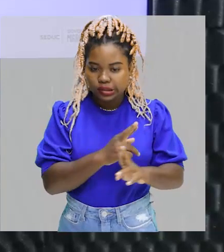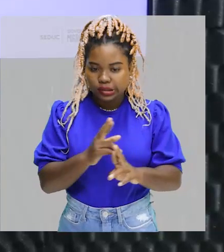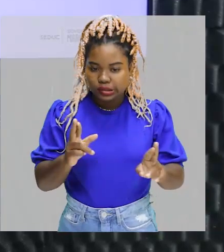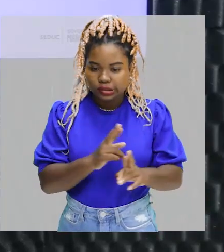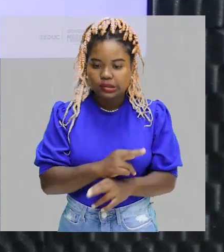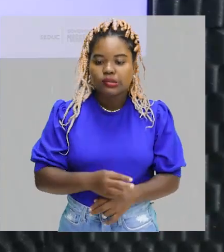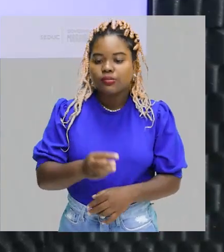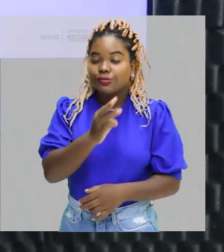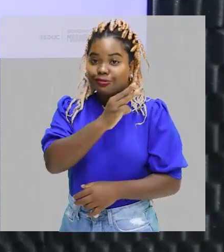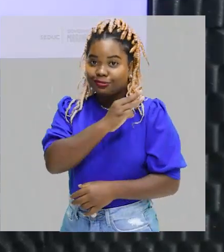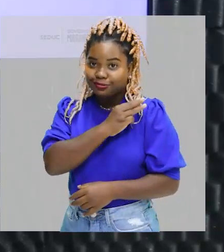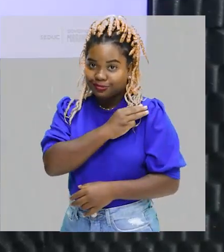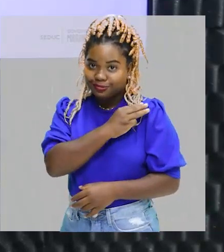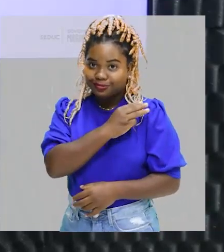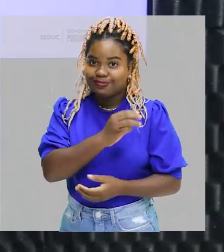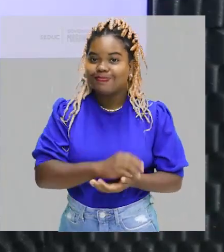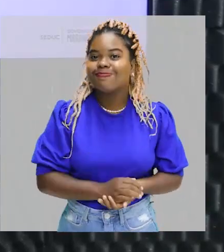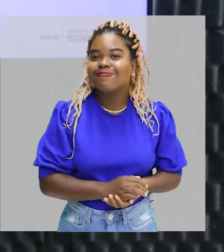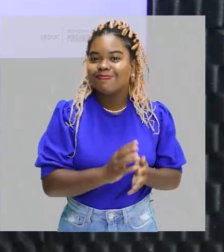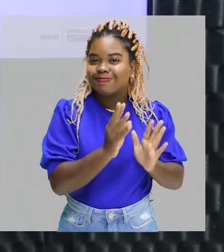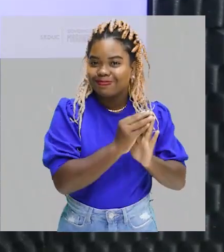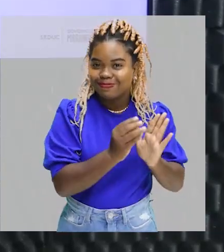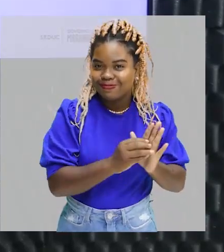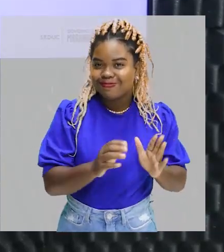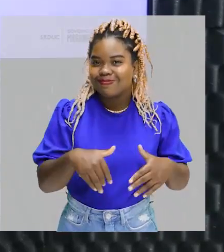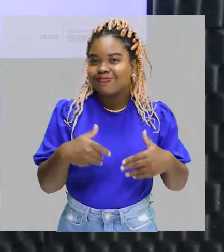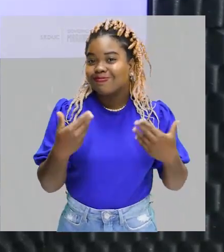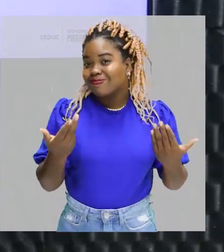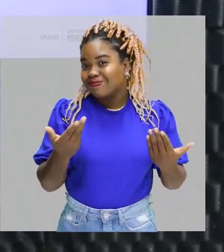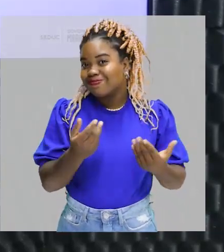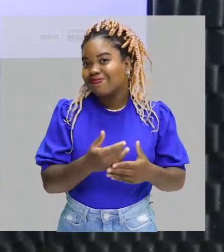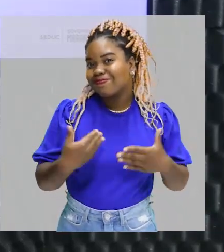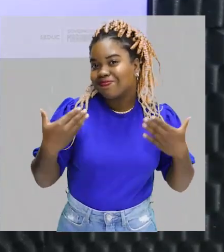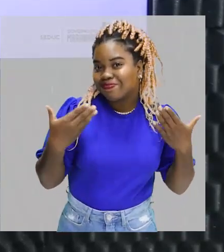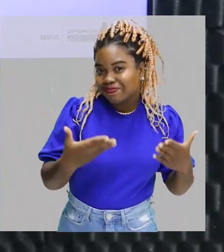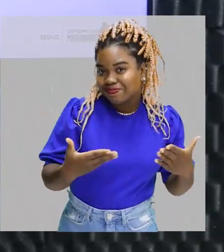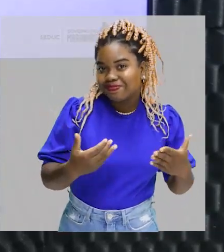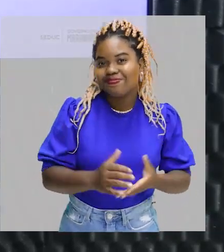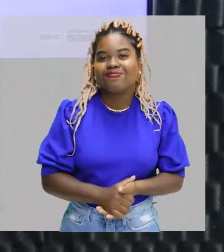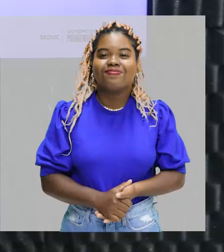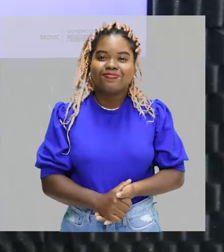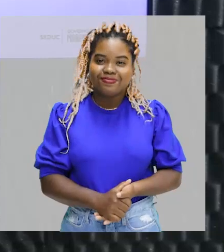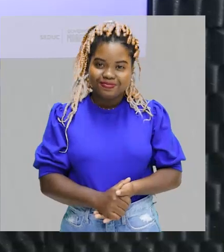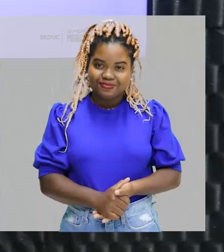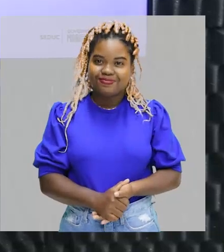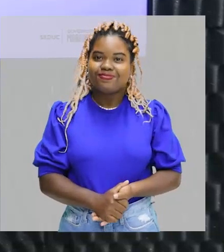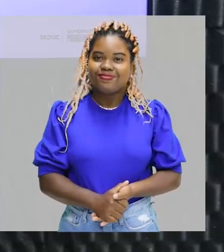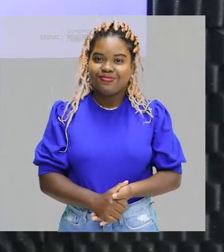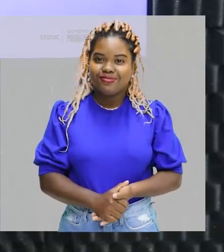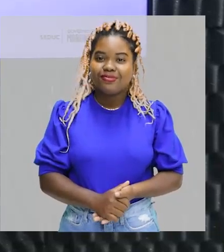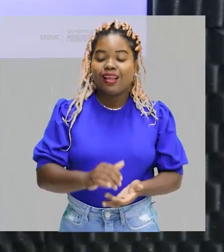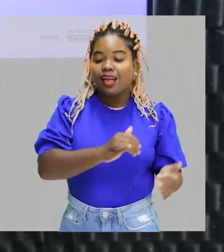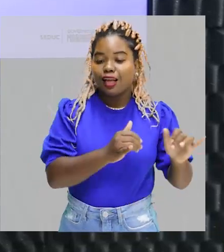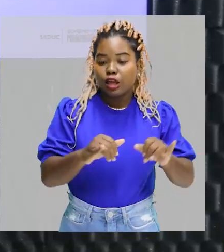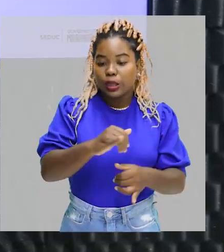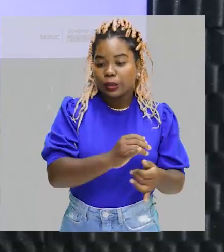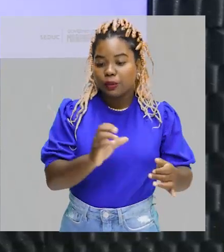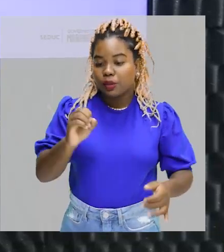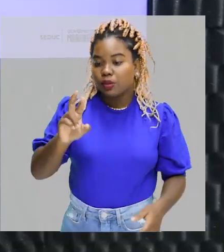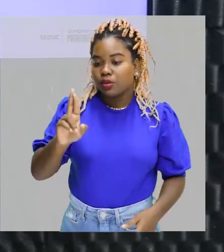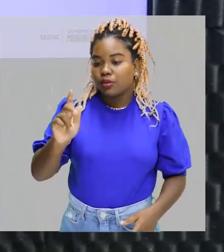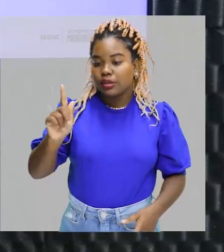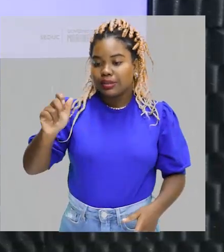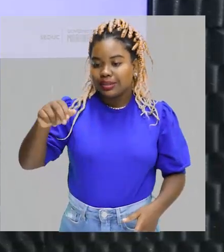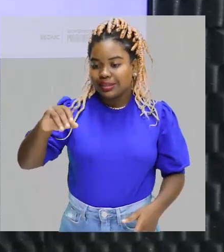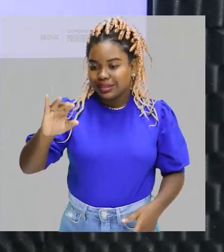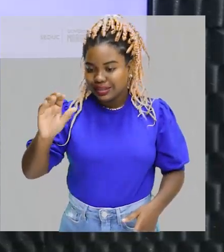ao terceiro ano do ensino médio. Estamos trabalhando o início da Química Orgânica. Já